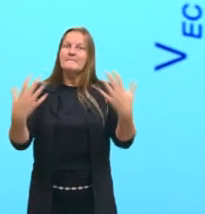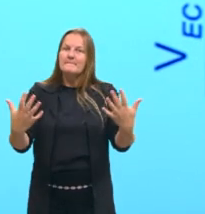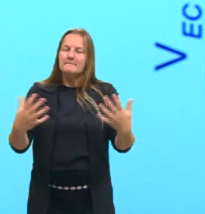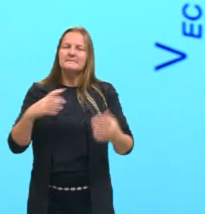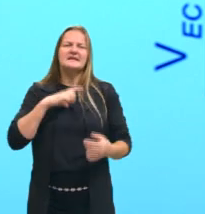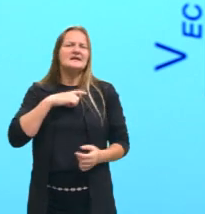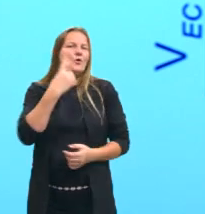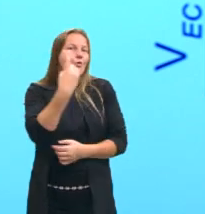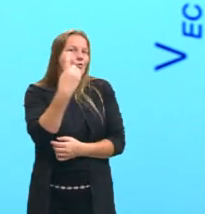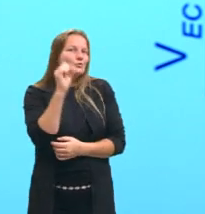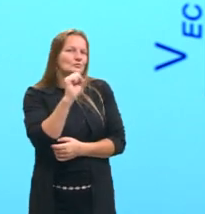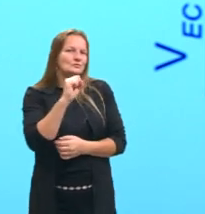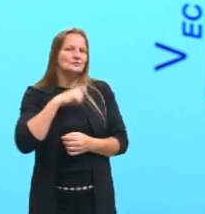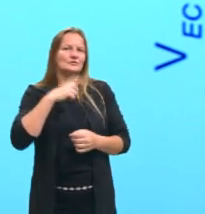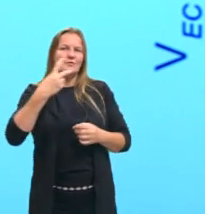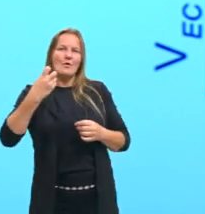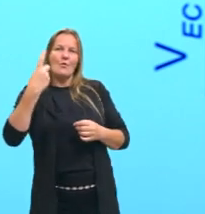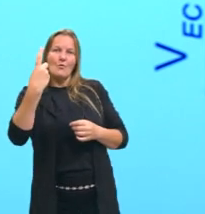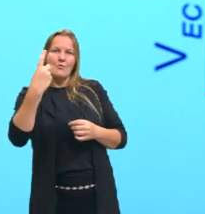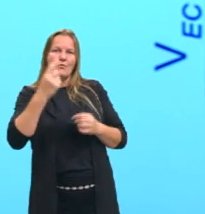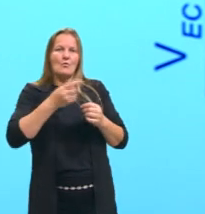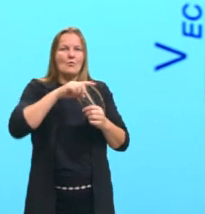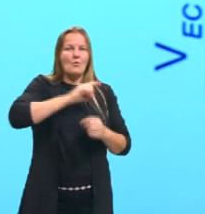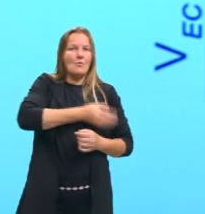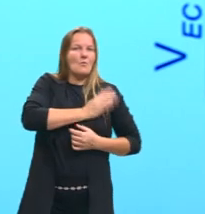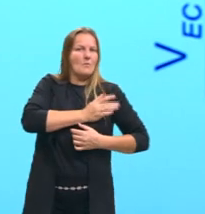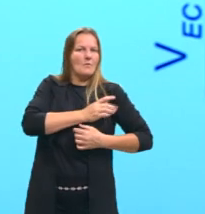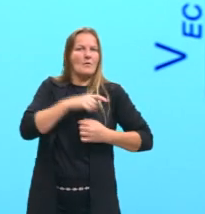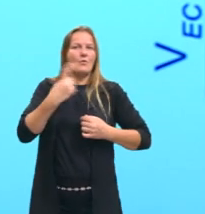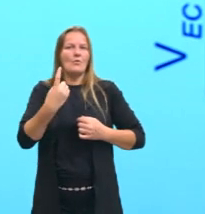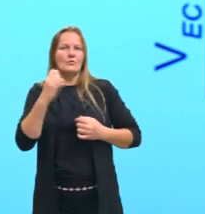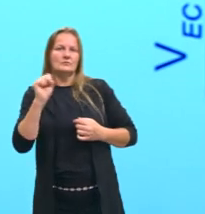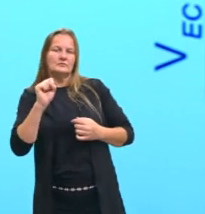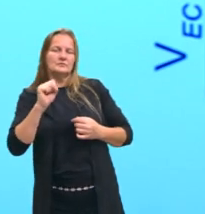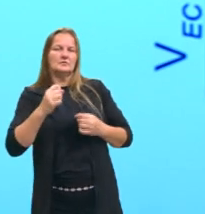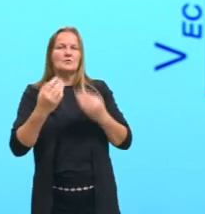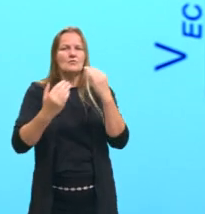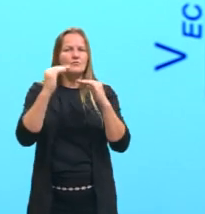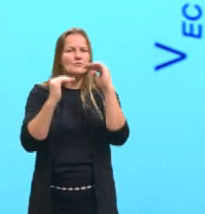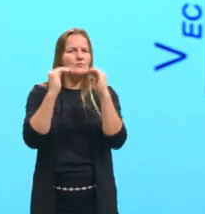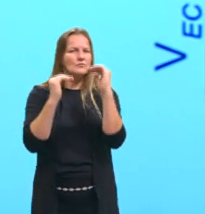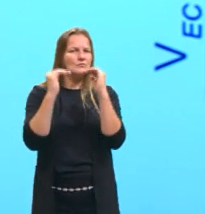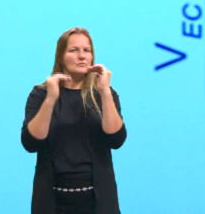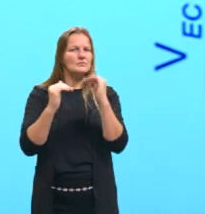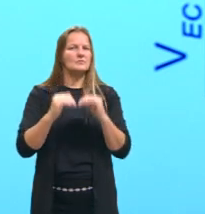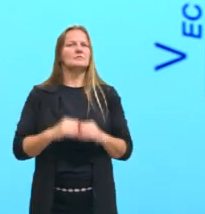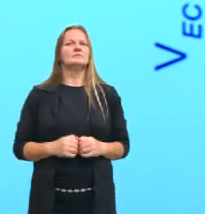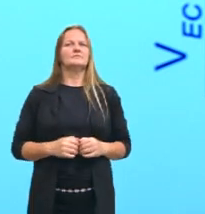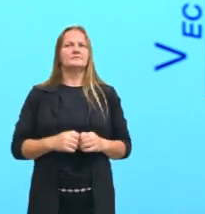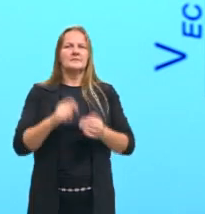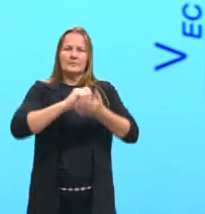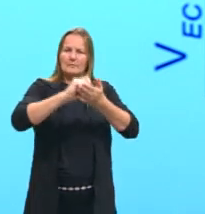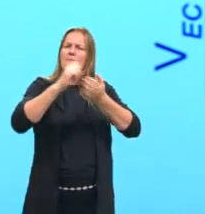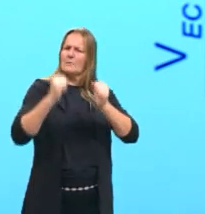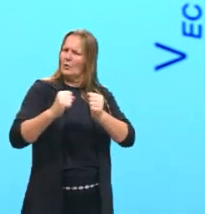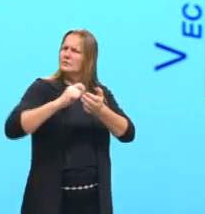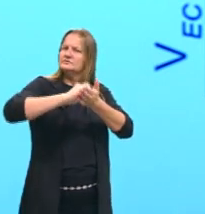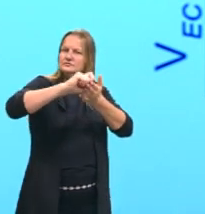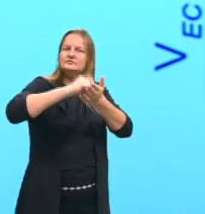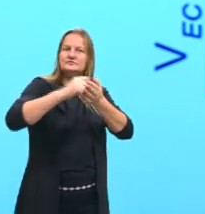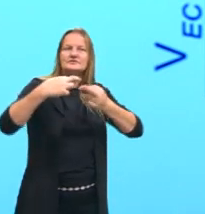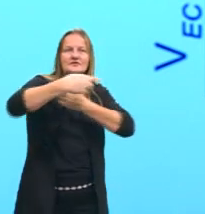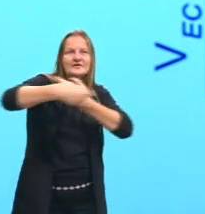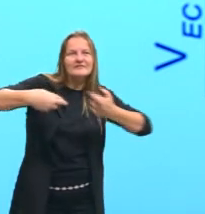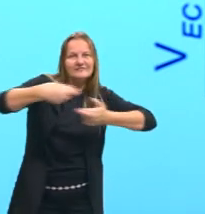cada segundo teve um batimento e o minuto tem 60 segundos, a gente pode até escrever, fazer a relação